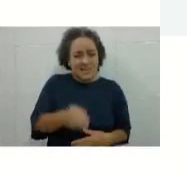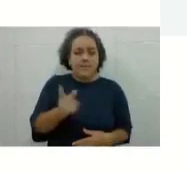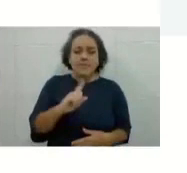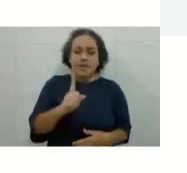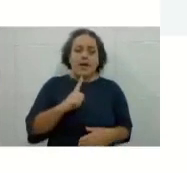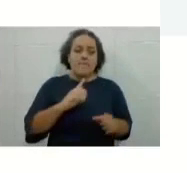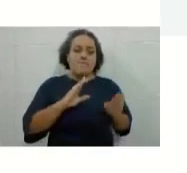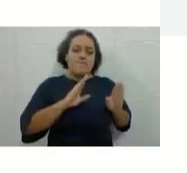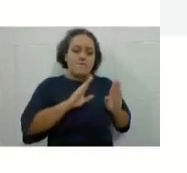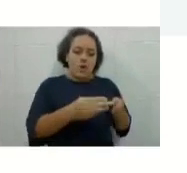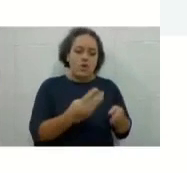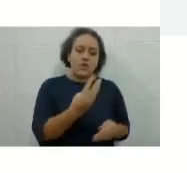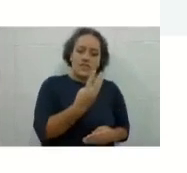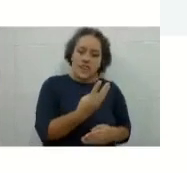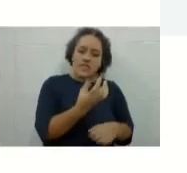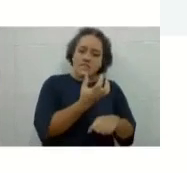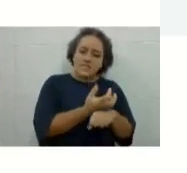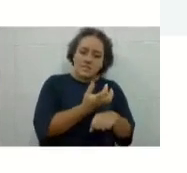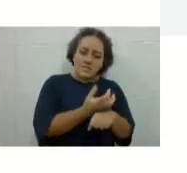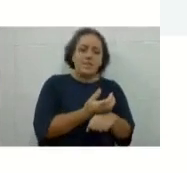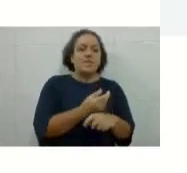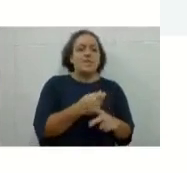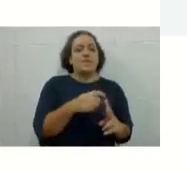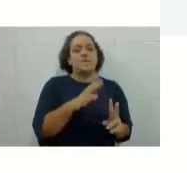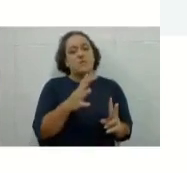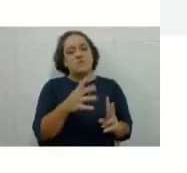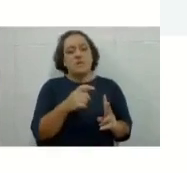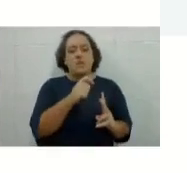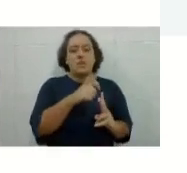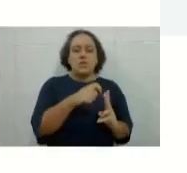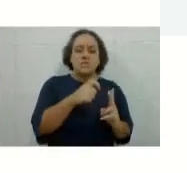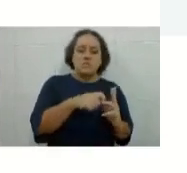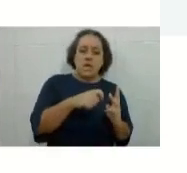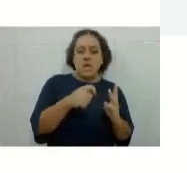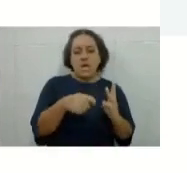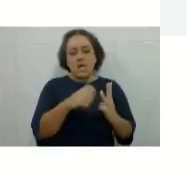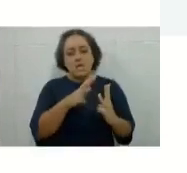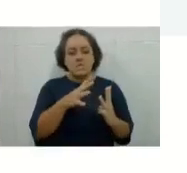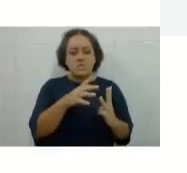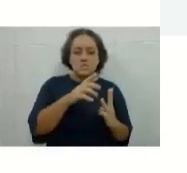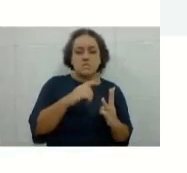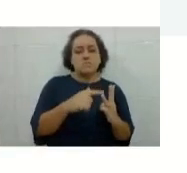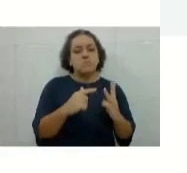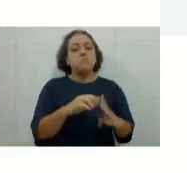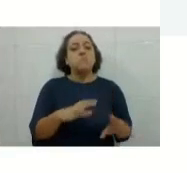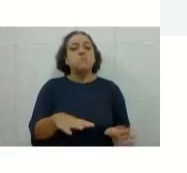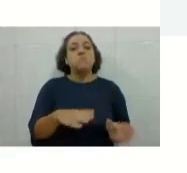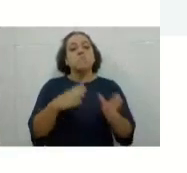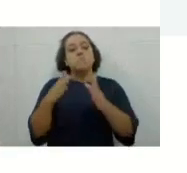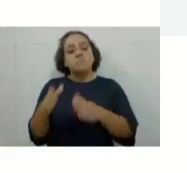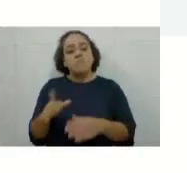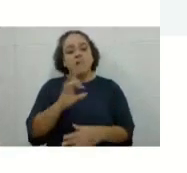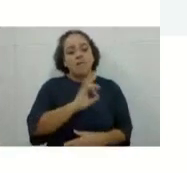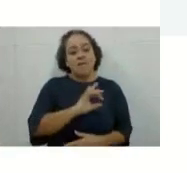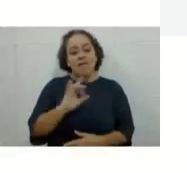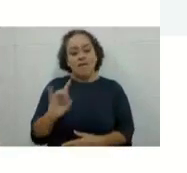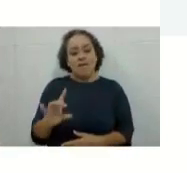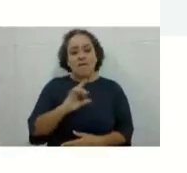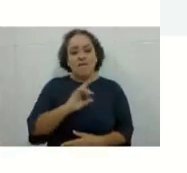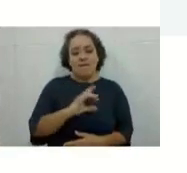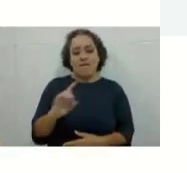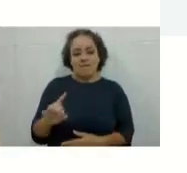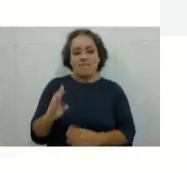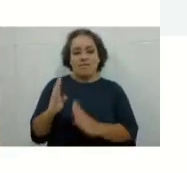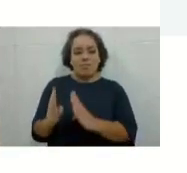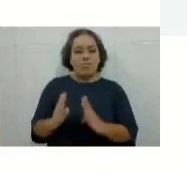praticamente mais de dois meses, dois meses mais ou menos, a cada um desses blocos de disciplinas,